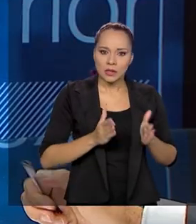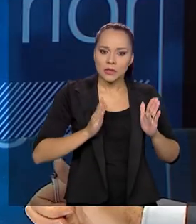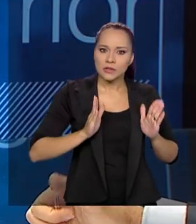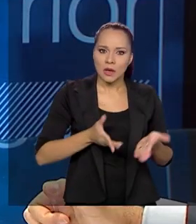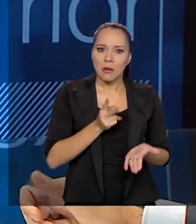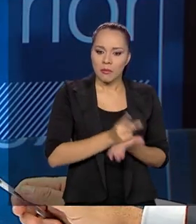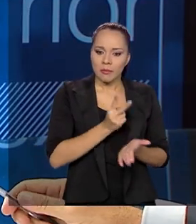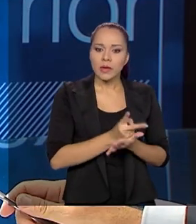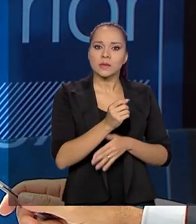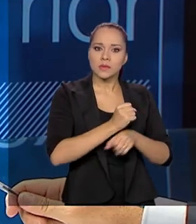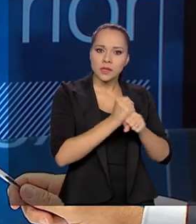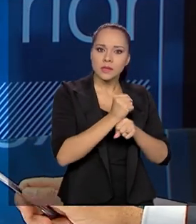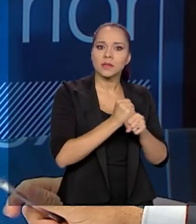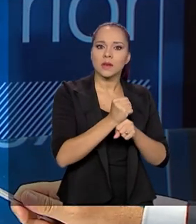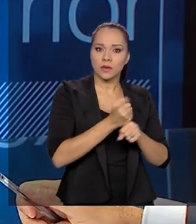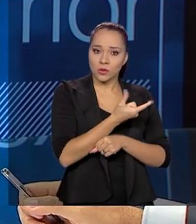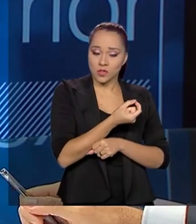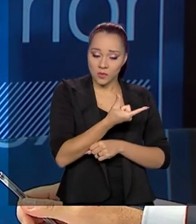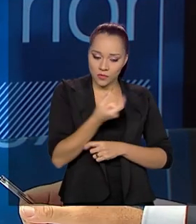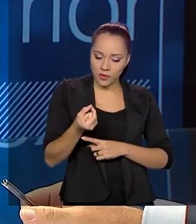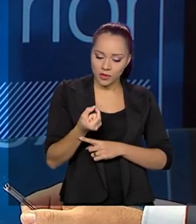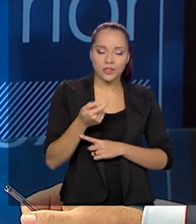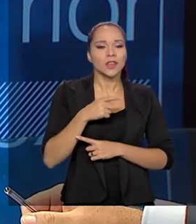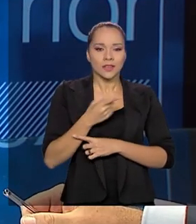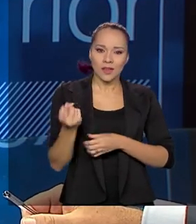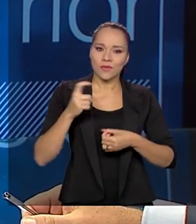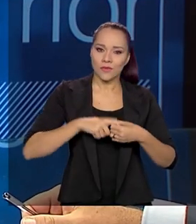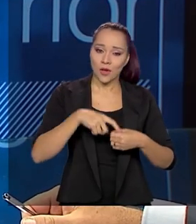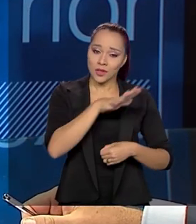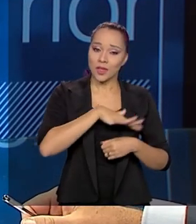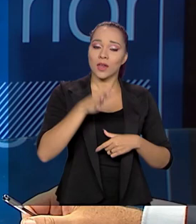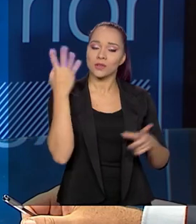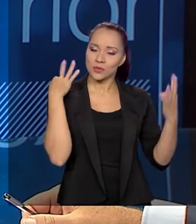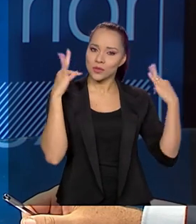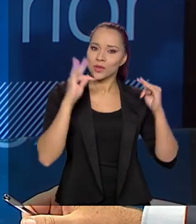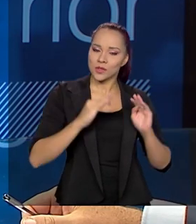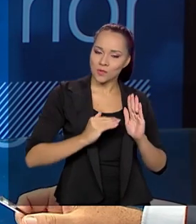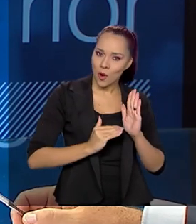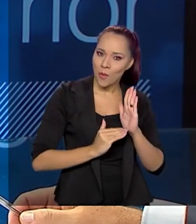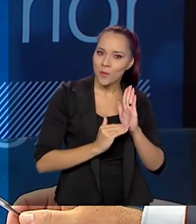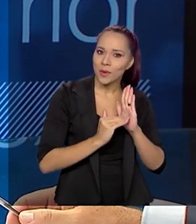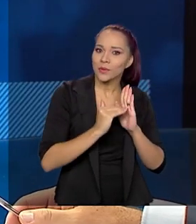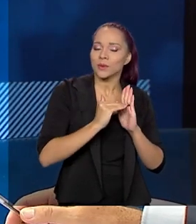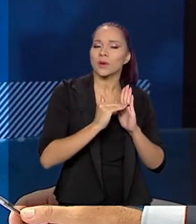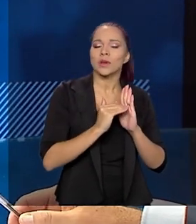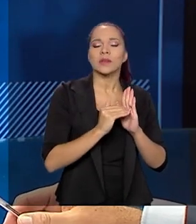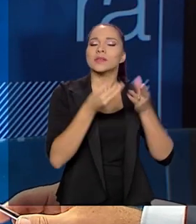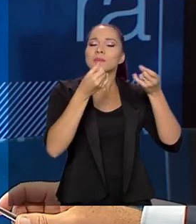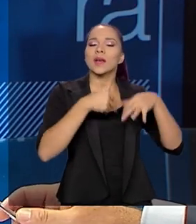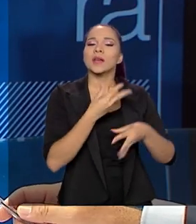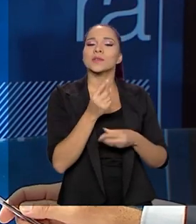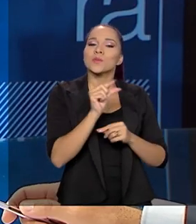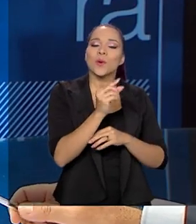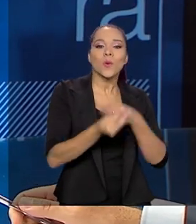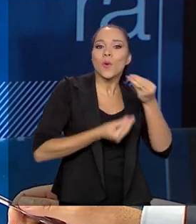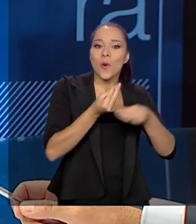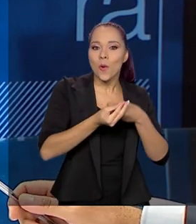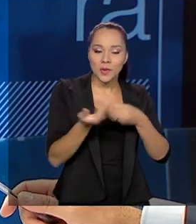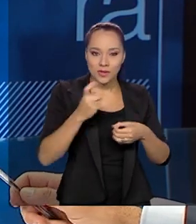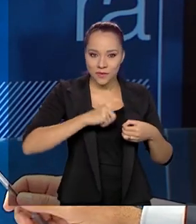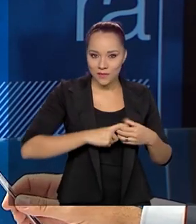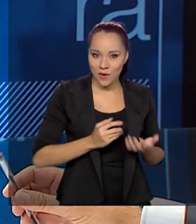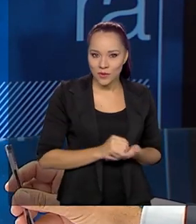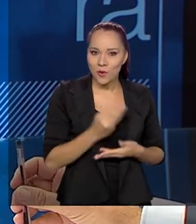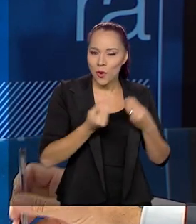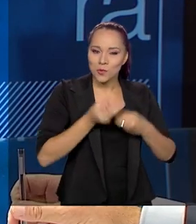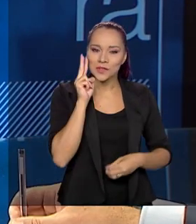mesmo neste ano de 2020, a gente tem uma retomada do setor do turismo. Eu queria que o senhor comentasse um pouco como é que está sendo essa retomada, como é que